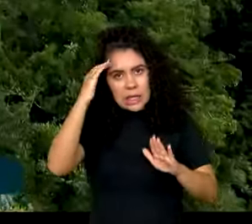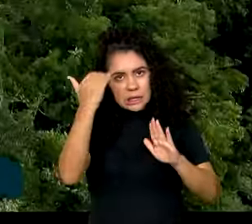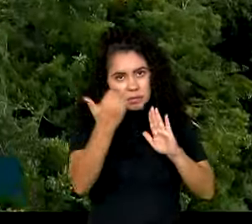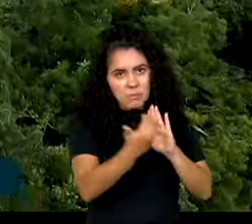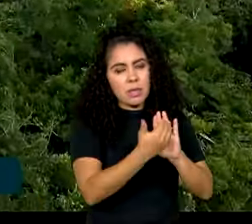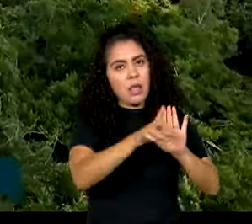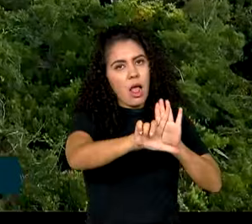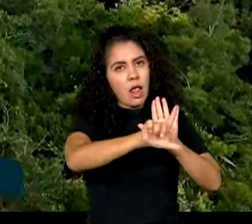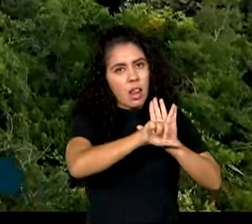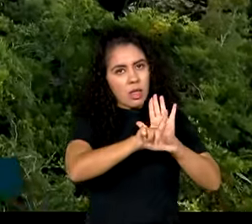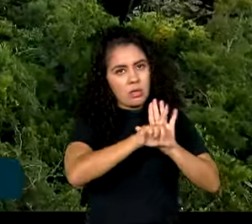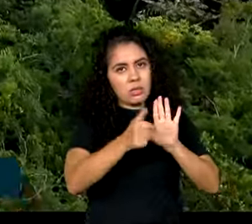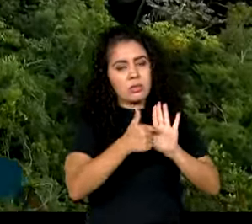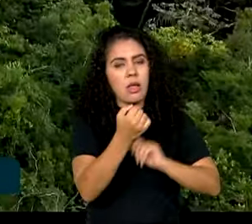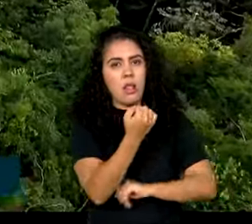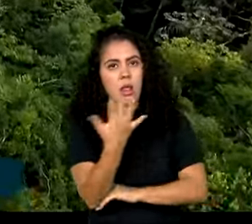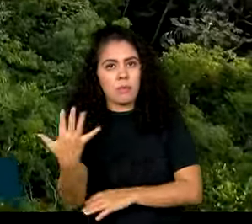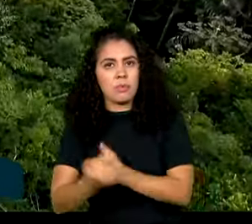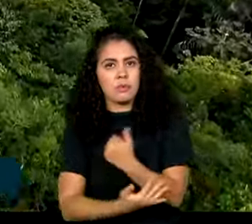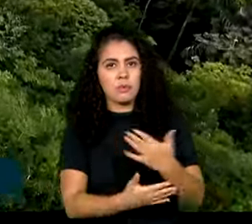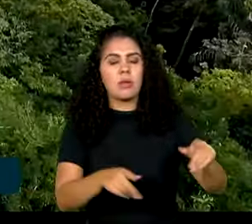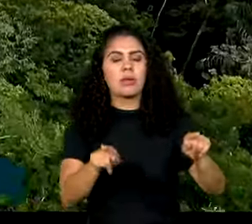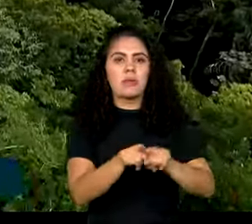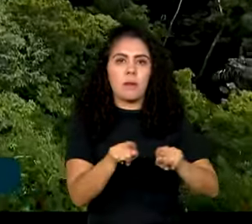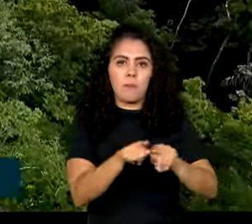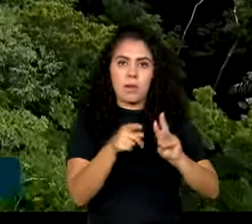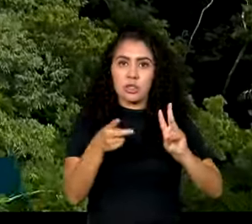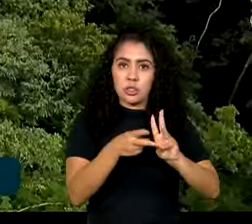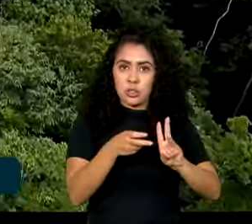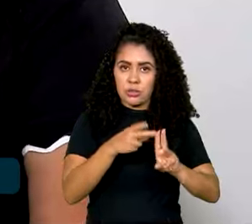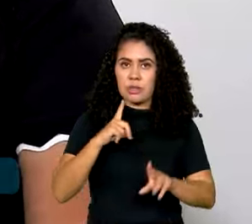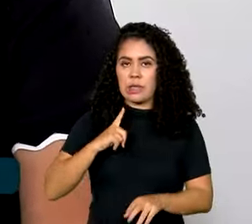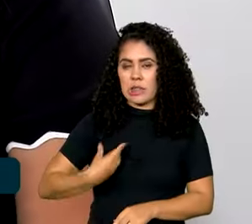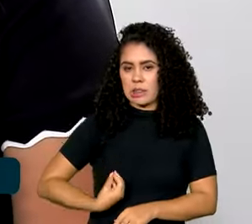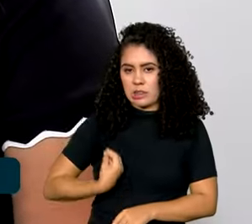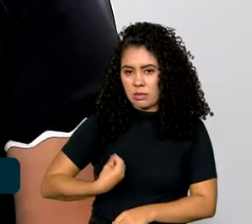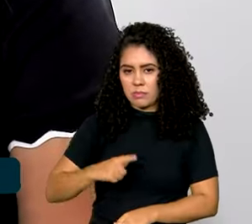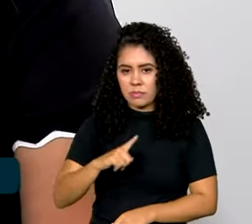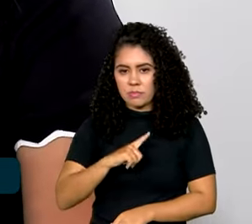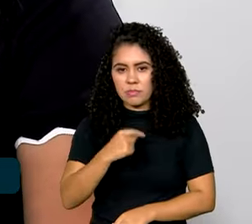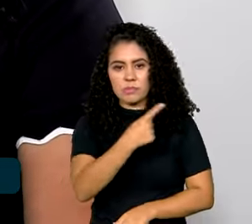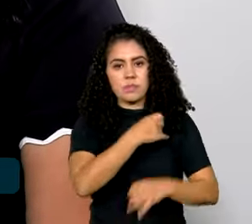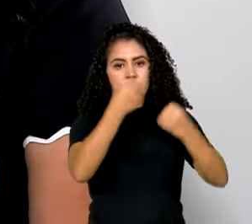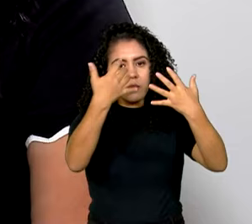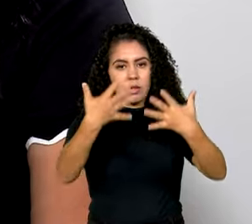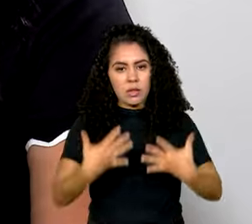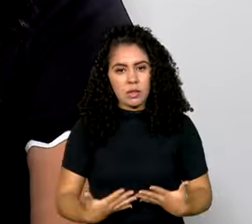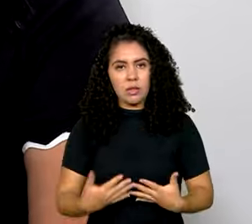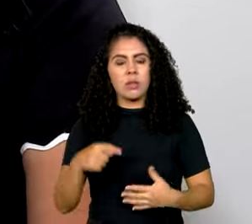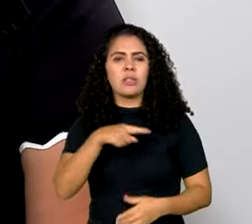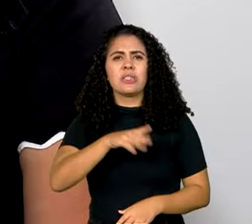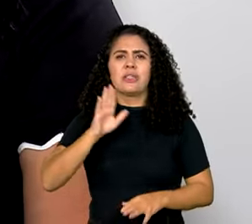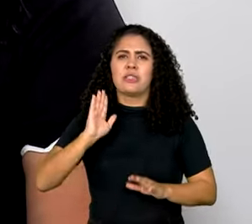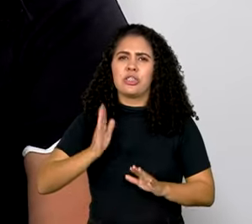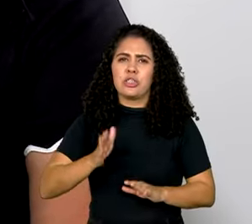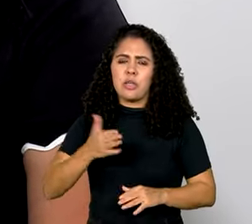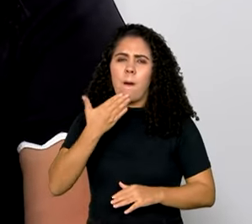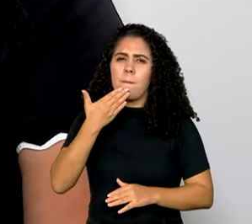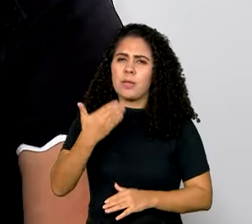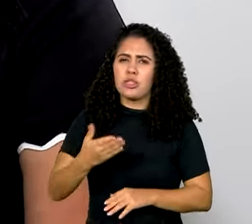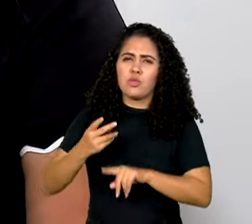legislações ambiental e indigenista vigentes. O selo indígena já é uma reivindicação bem antiga das